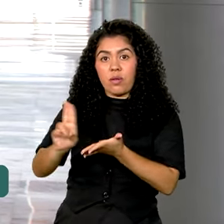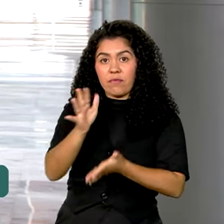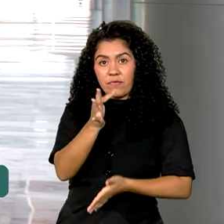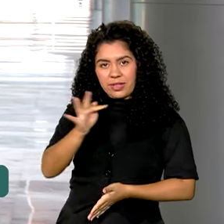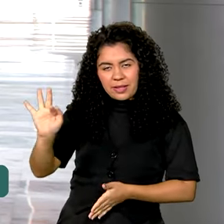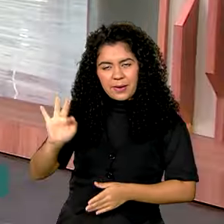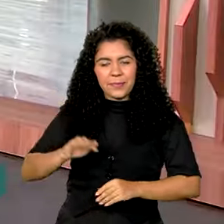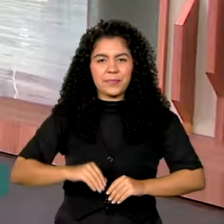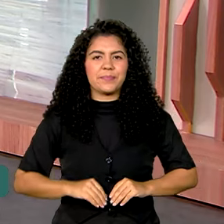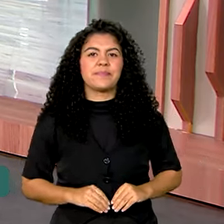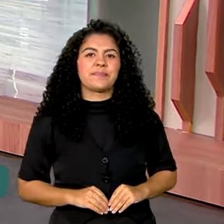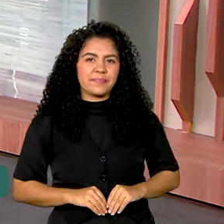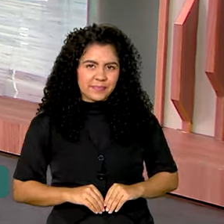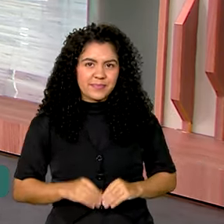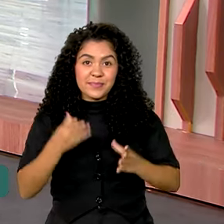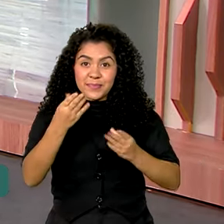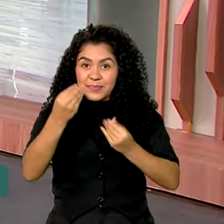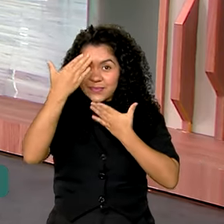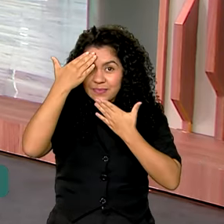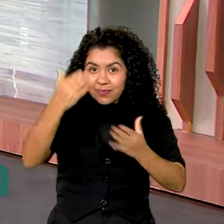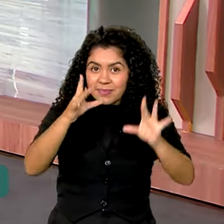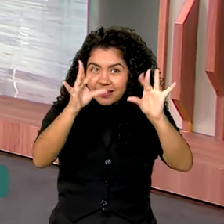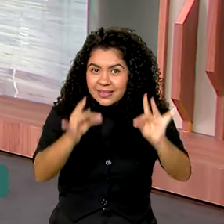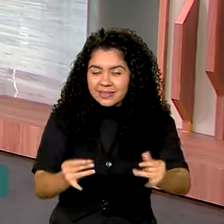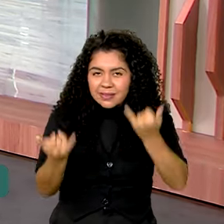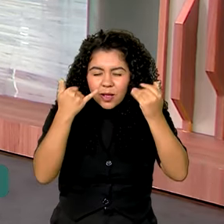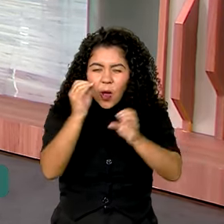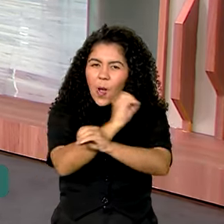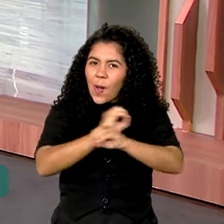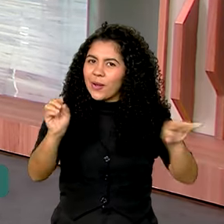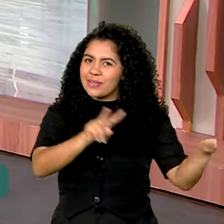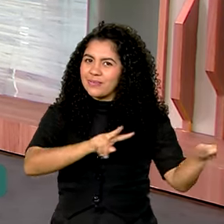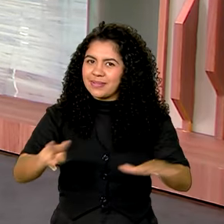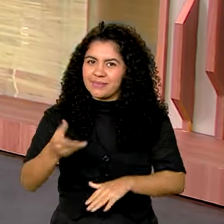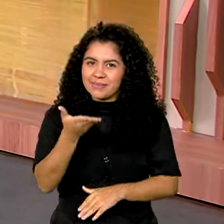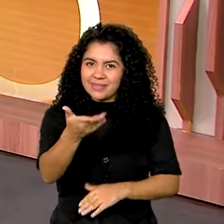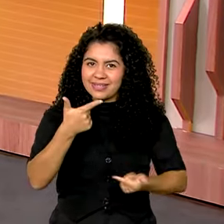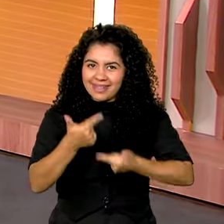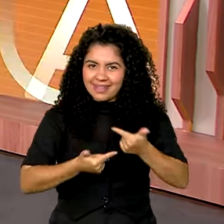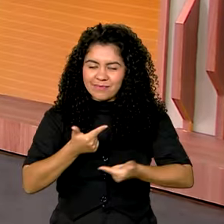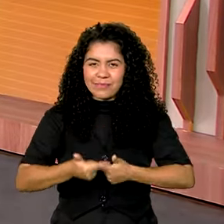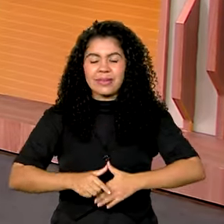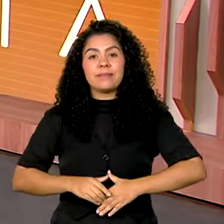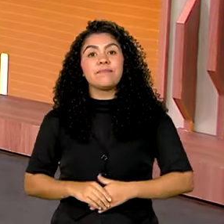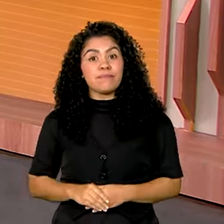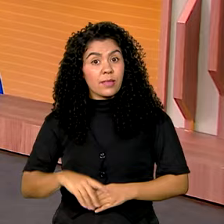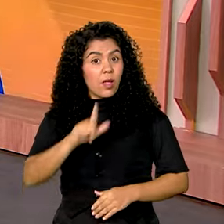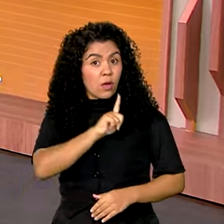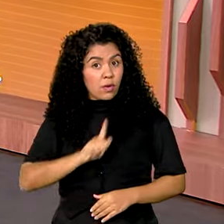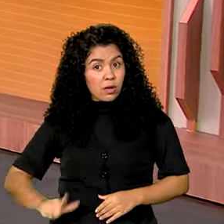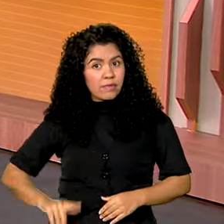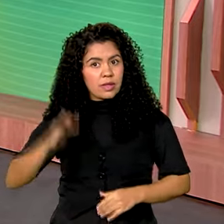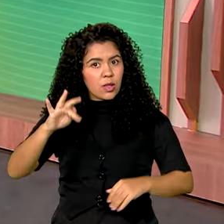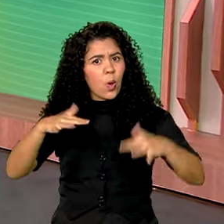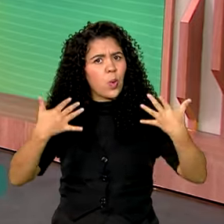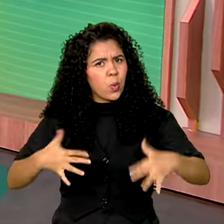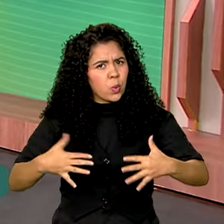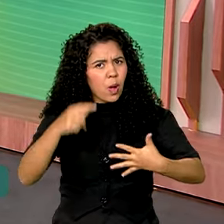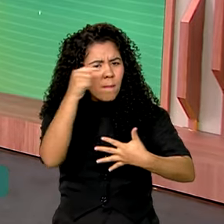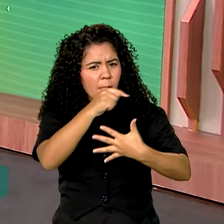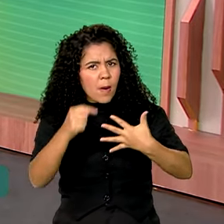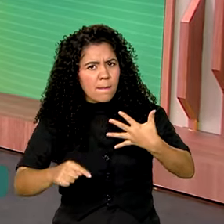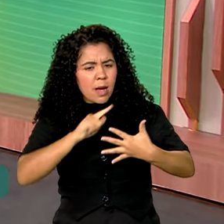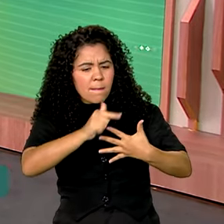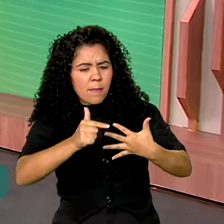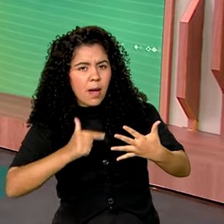Karine? Obrigada, Jéssica. Ótima semana de trabalho para você. Olha, o governo federal está fazendo muita coisa lá